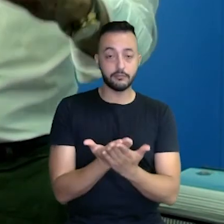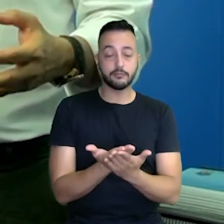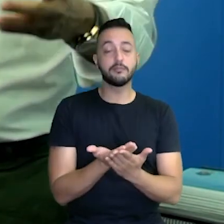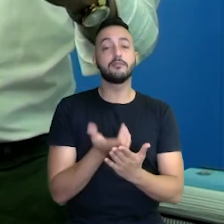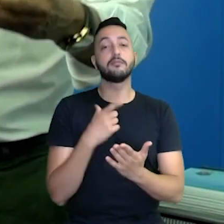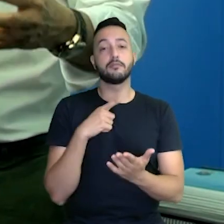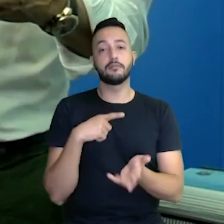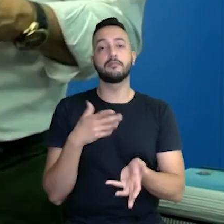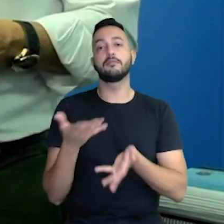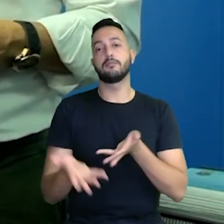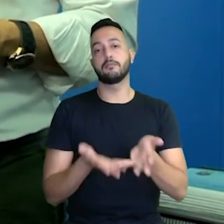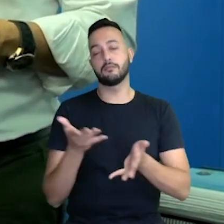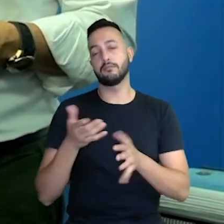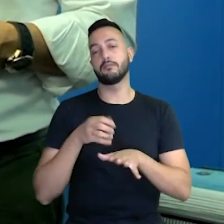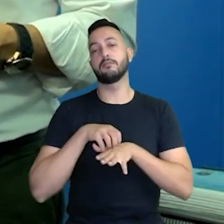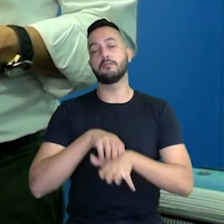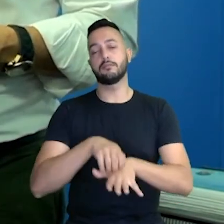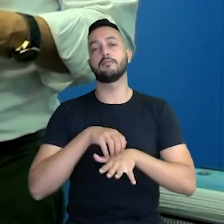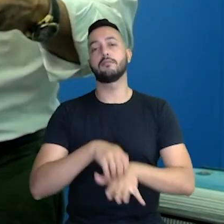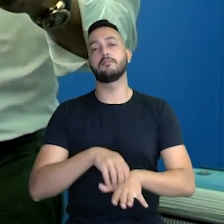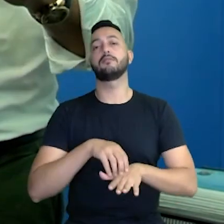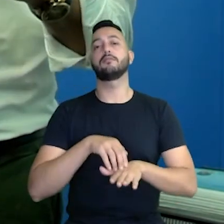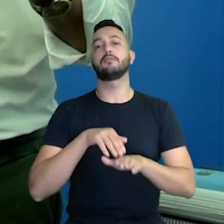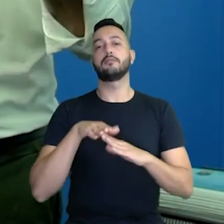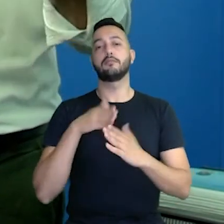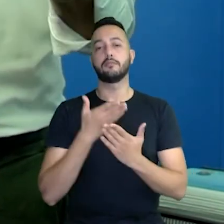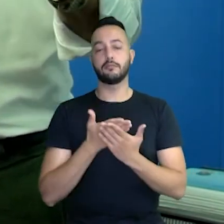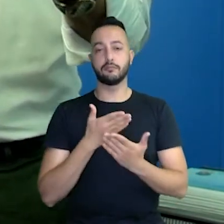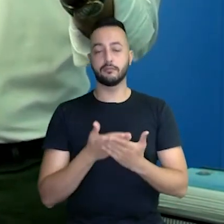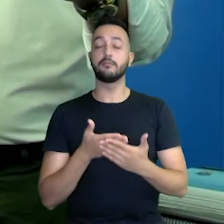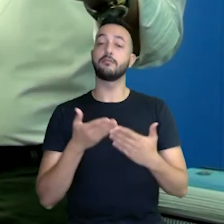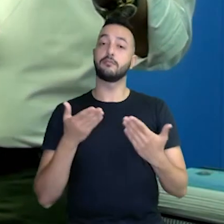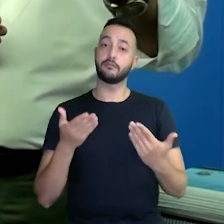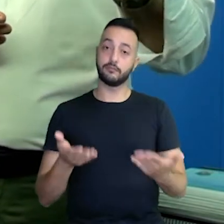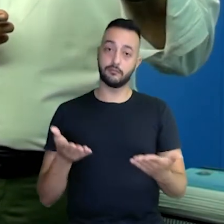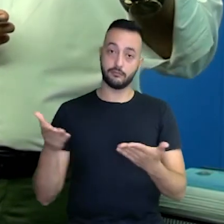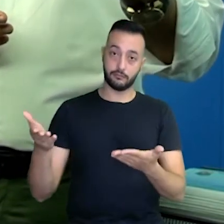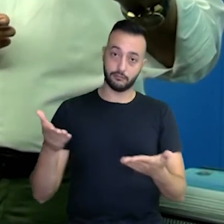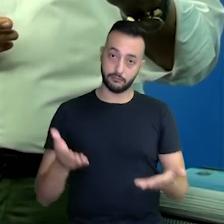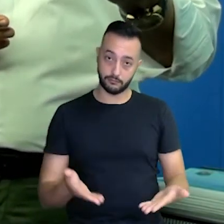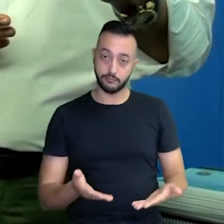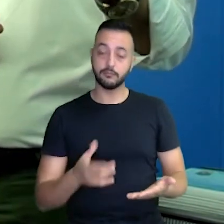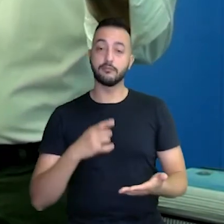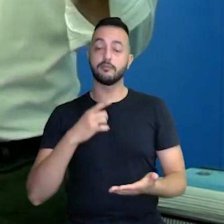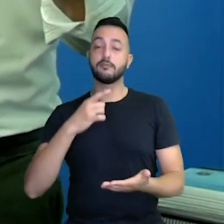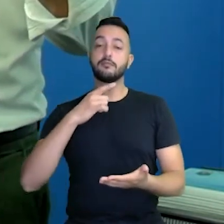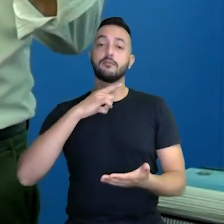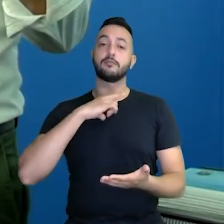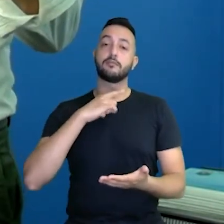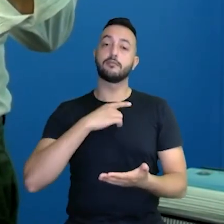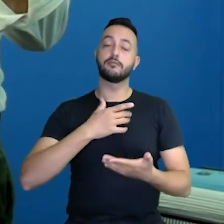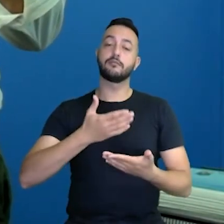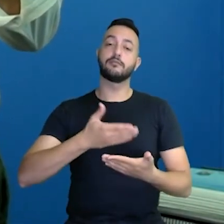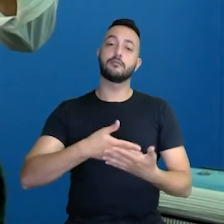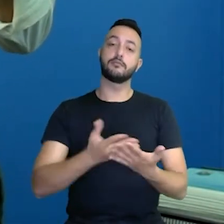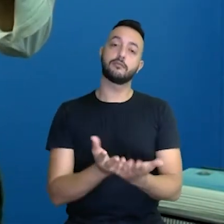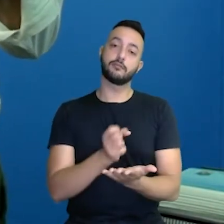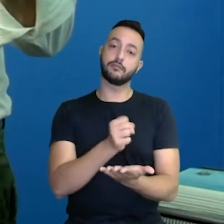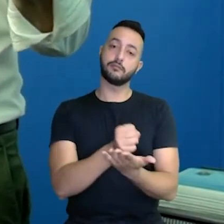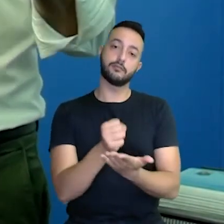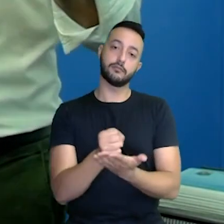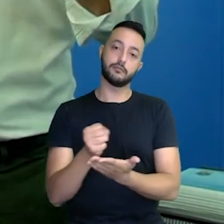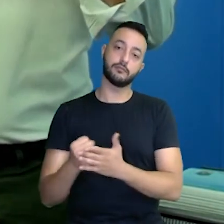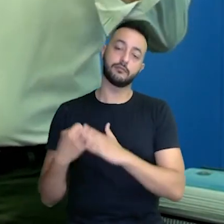são atendidas pelo transporte escolar. Então, a gente contratou por licitação uma